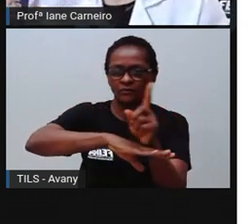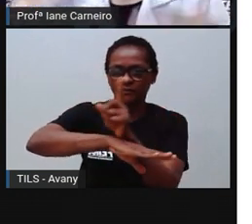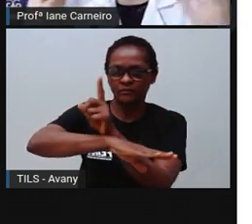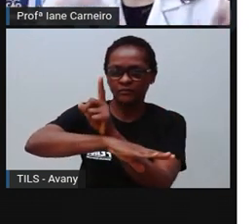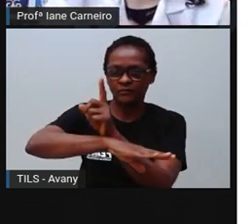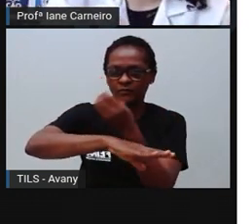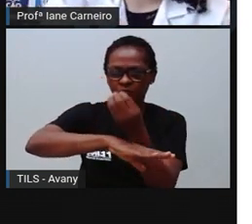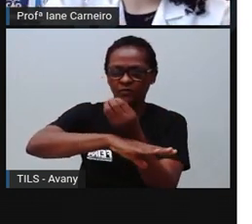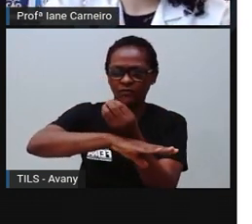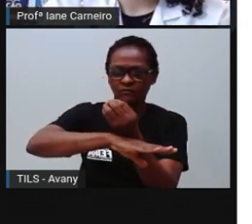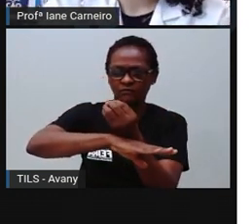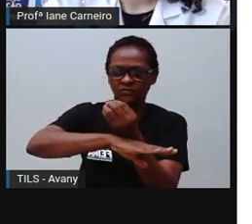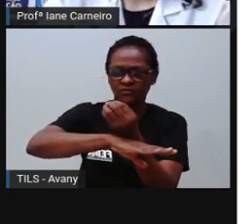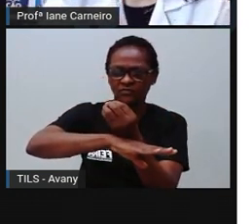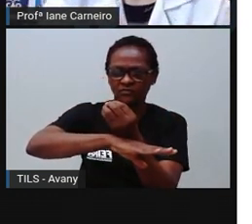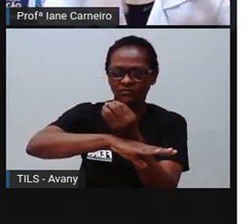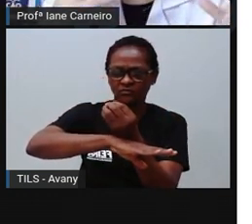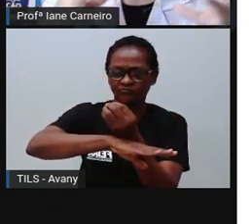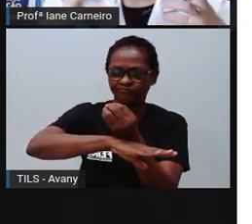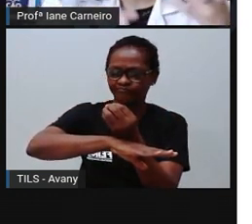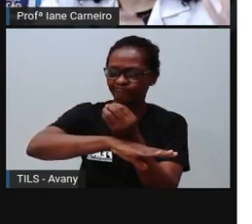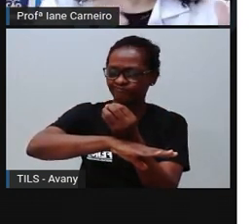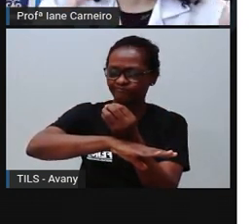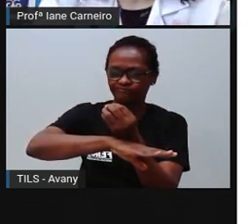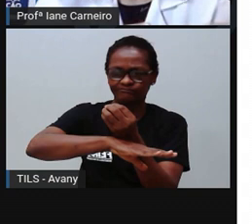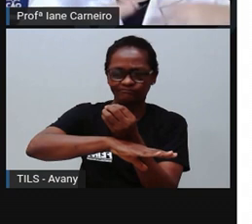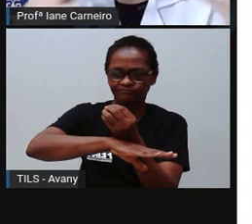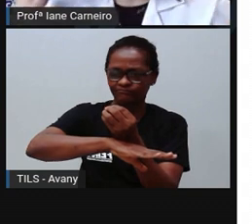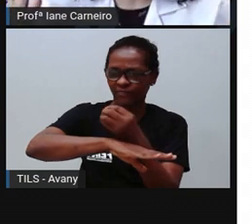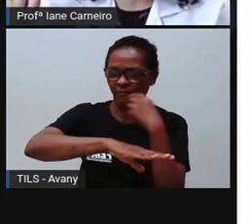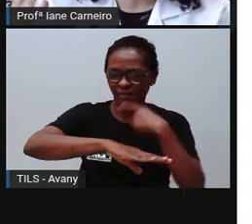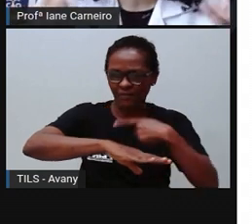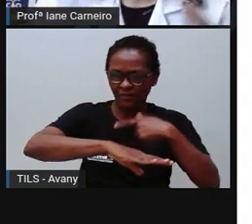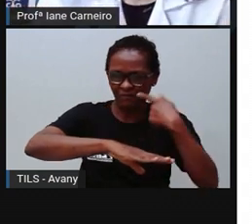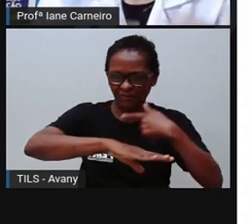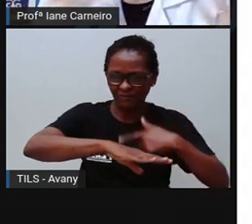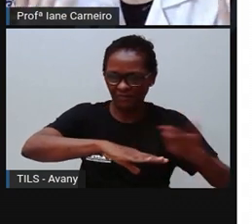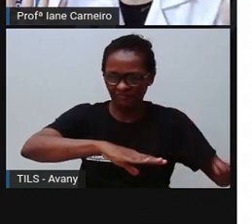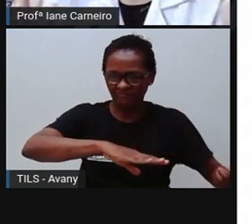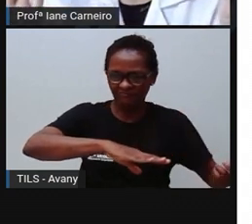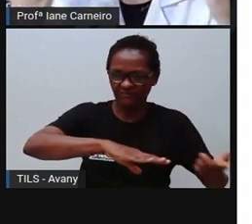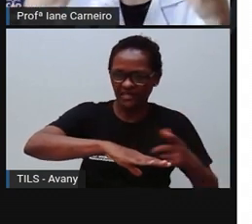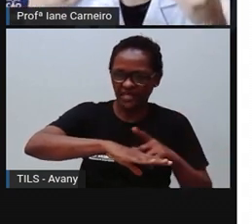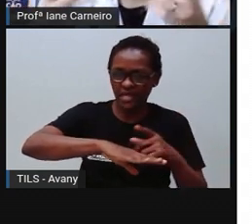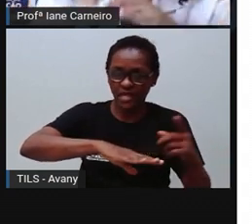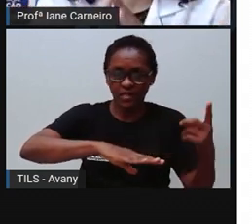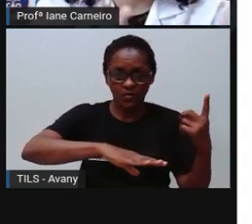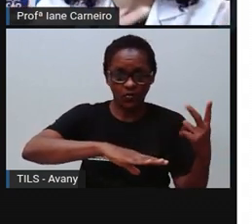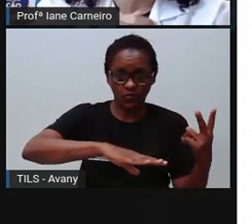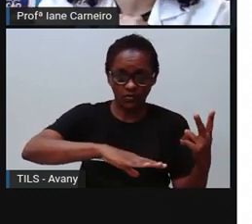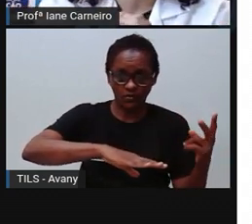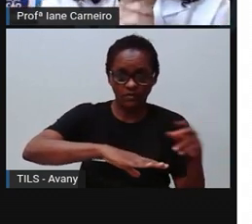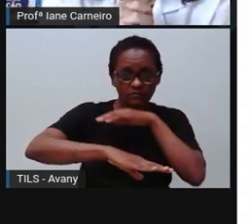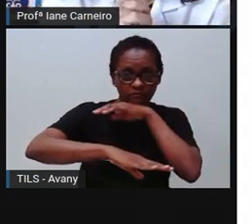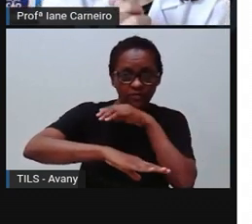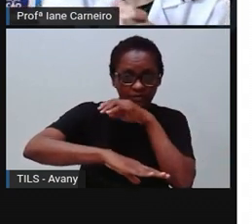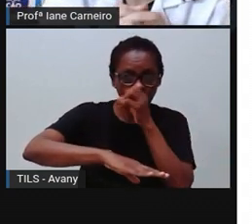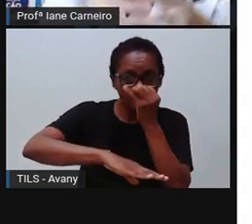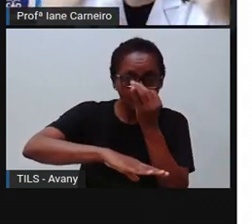pra deixar o outro passar. E aí eles ficaram discutindo, ficaram com raiva, né, e aí apareceram esses dois animais,